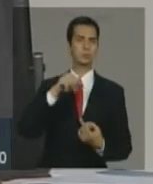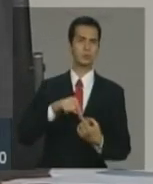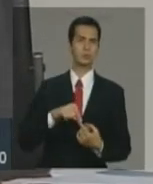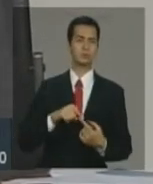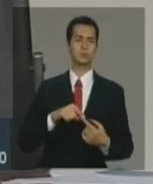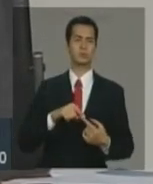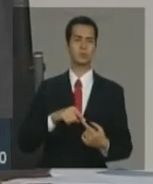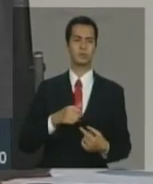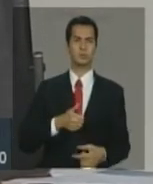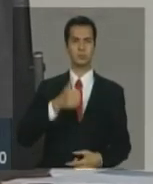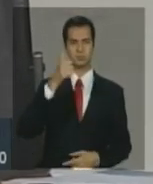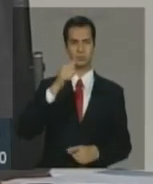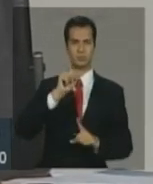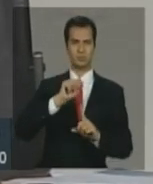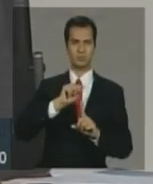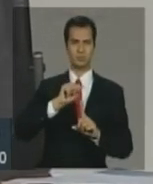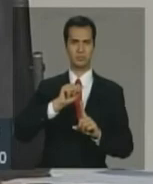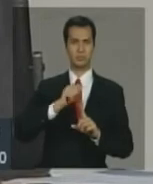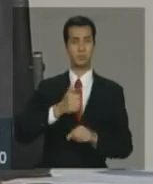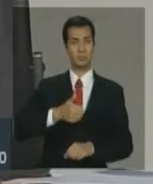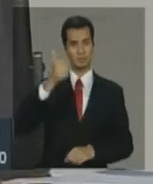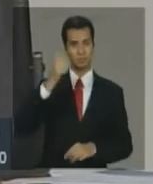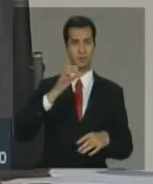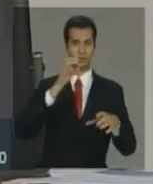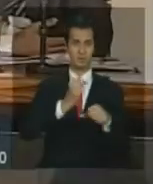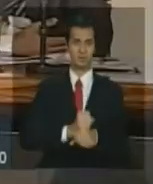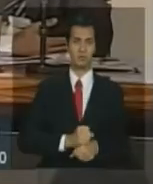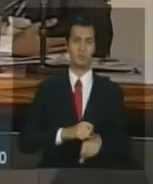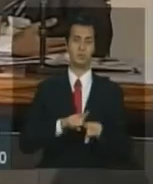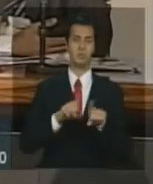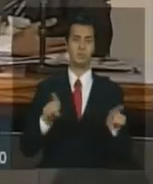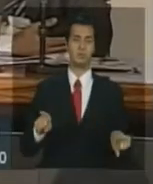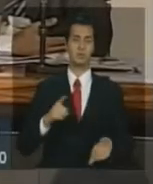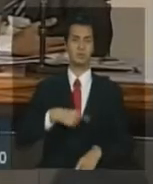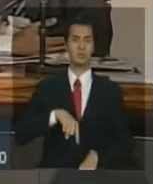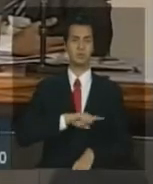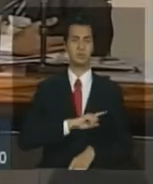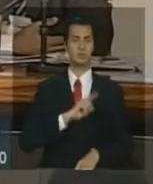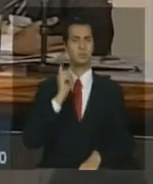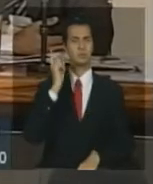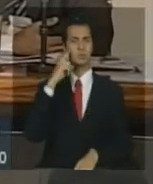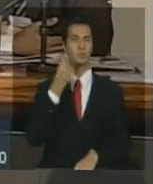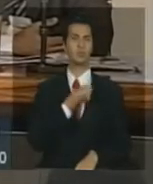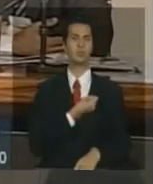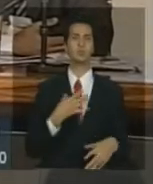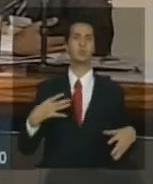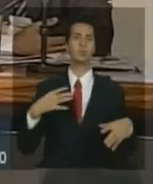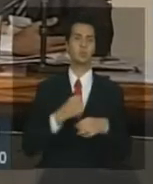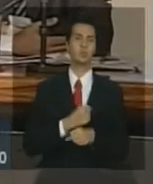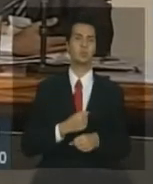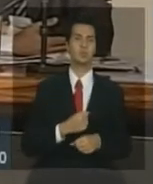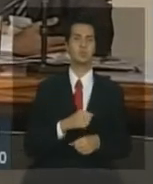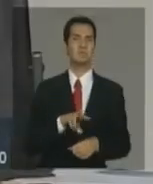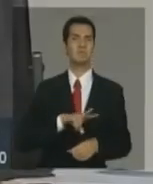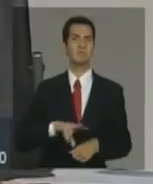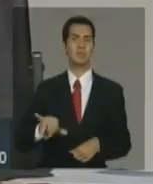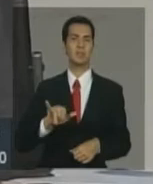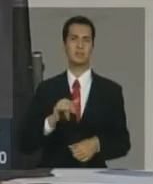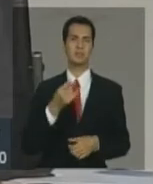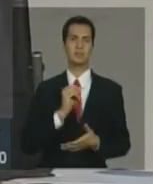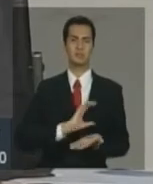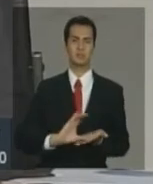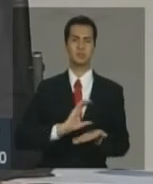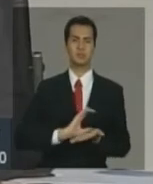de primário, mas nós não fazemos uma projeção numérica de investimento, vai crescer tanto, não é? Um valor definido.